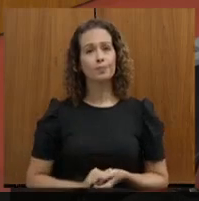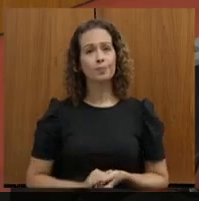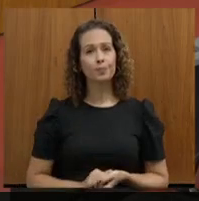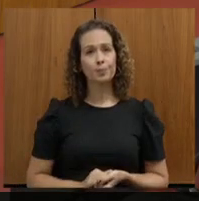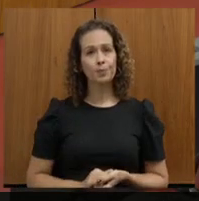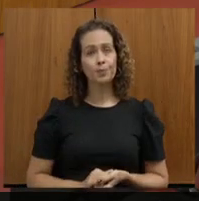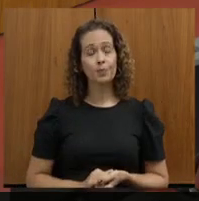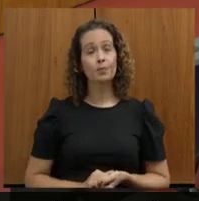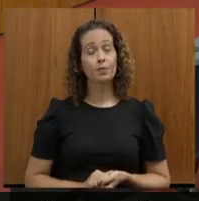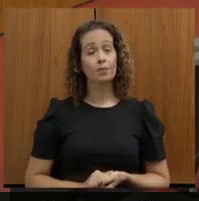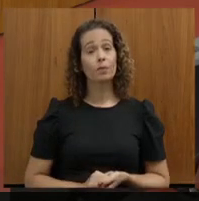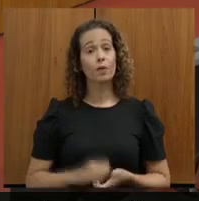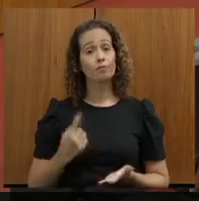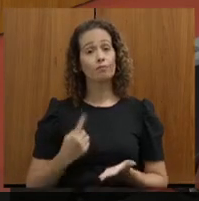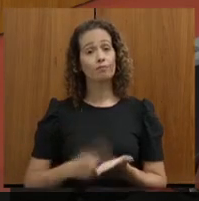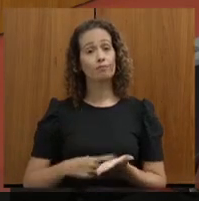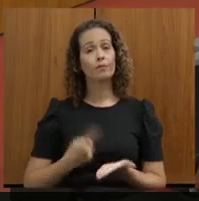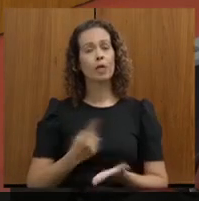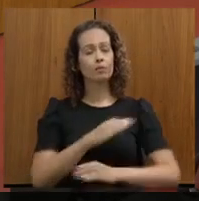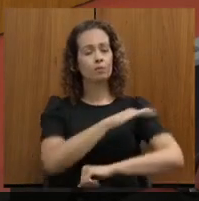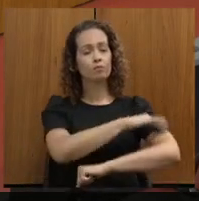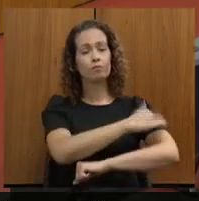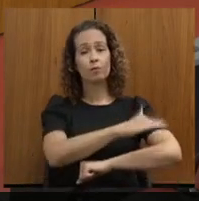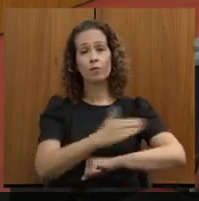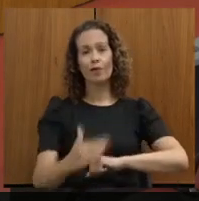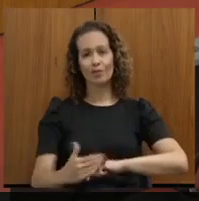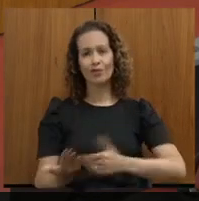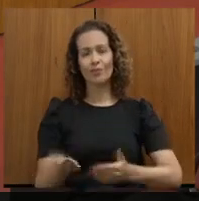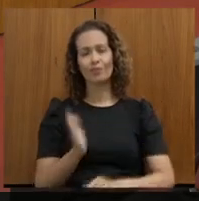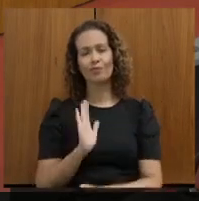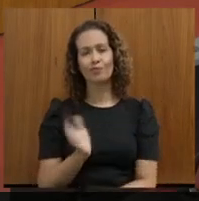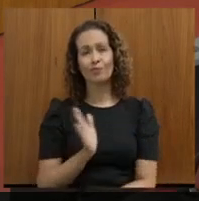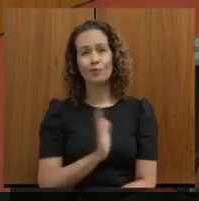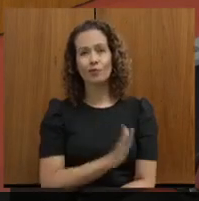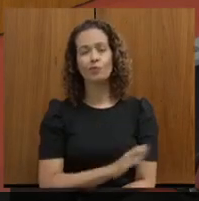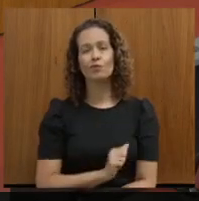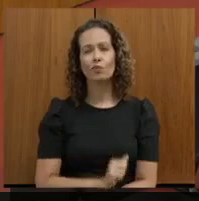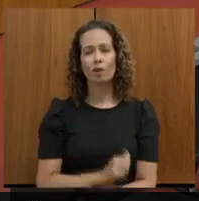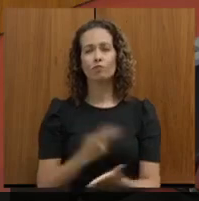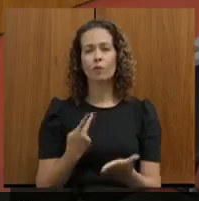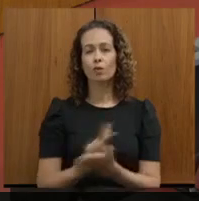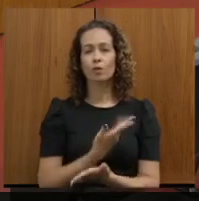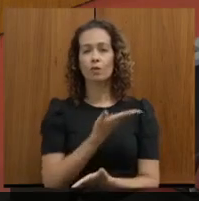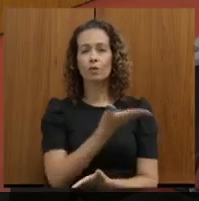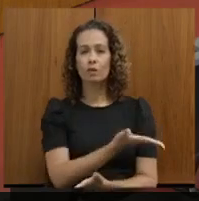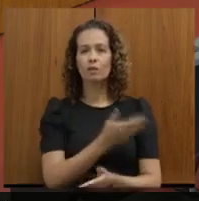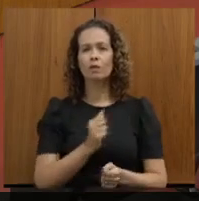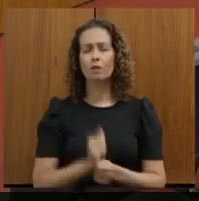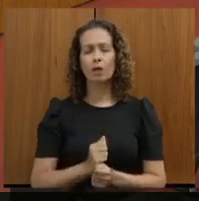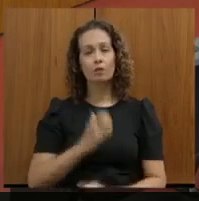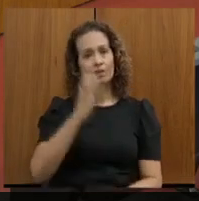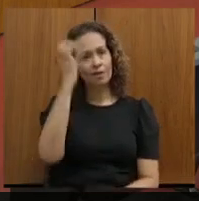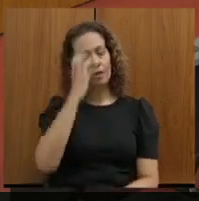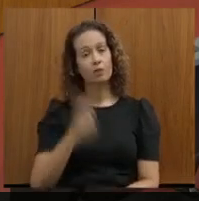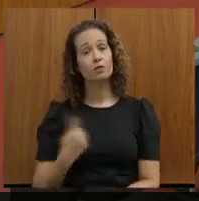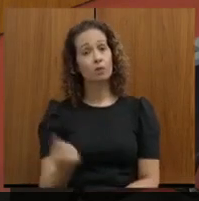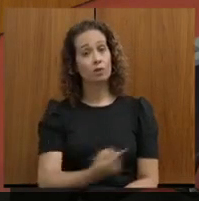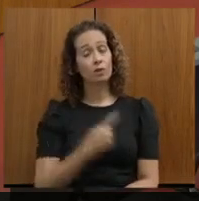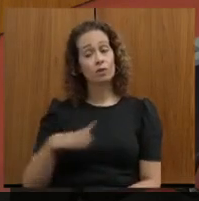o pacto de Brumadinho, com tanta seriedade quanto para que a gente pudesse, na nossa região,